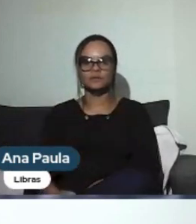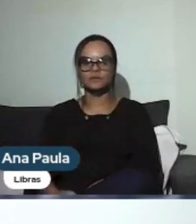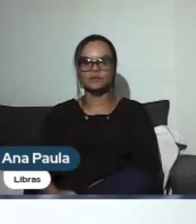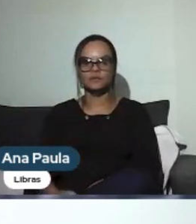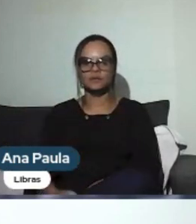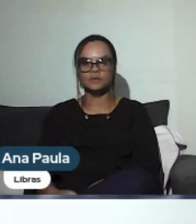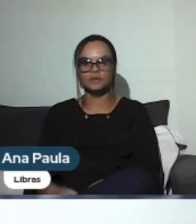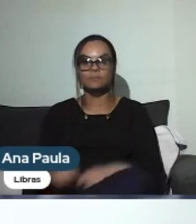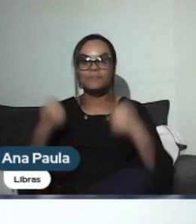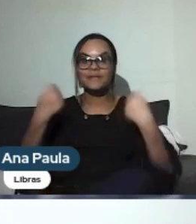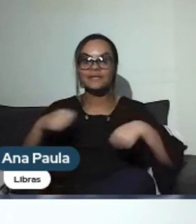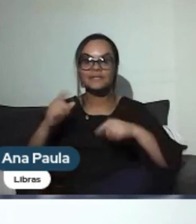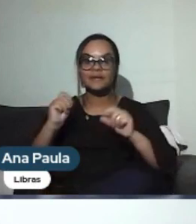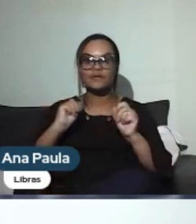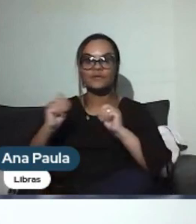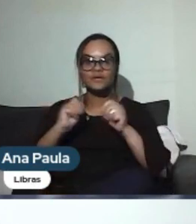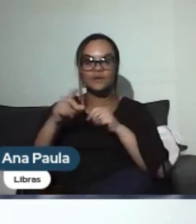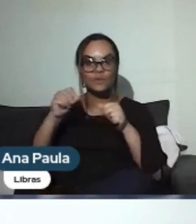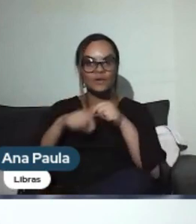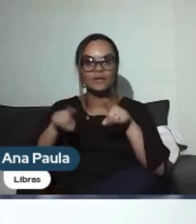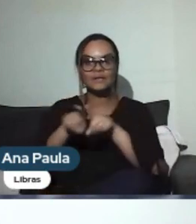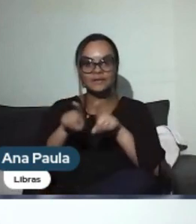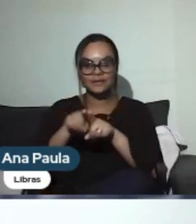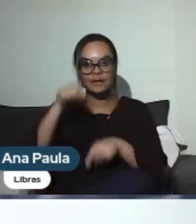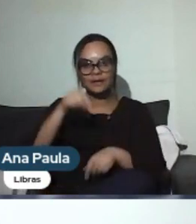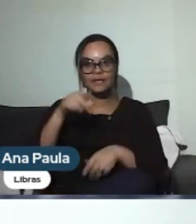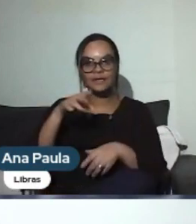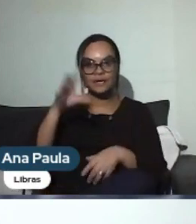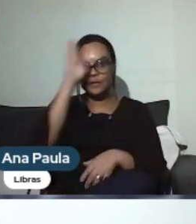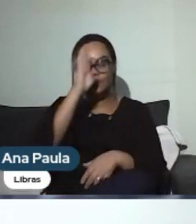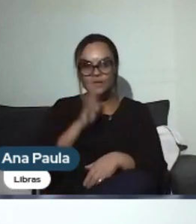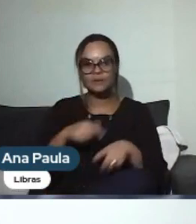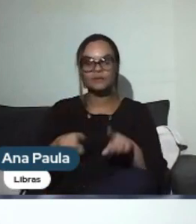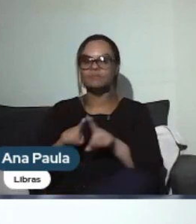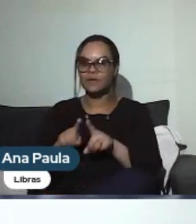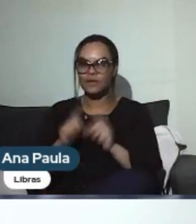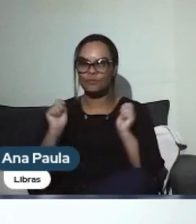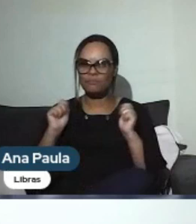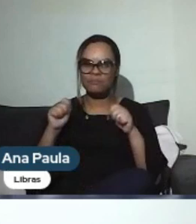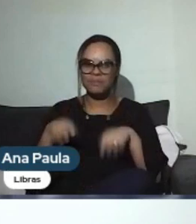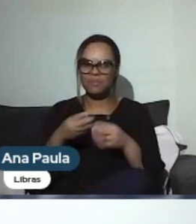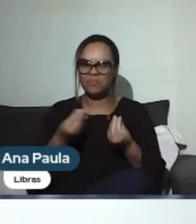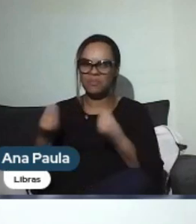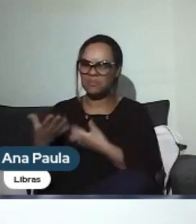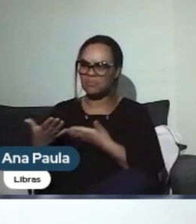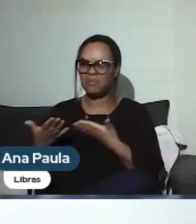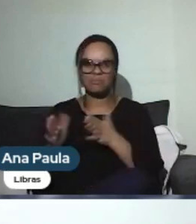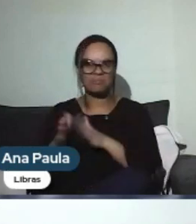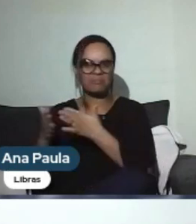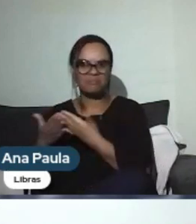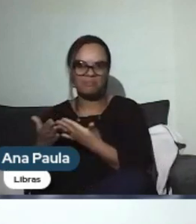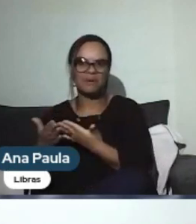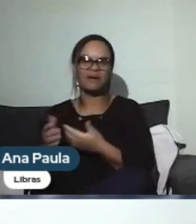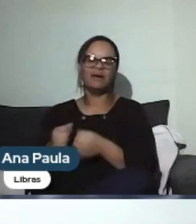seria necessário fazer também um trabalho aqui no Brasil, né? Porque tem muitas necessidades, muitas carências que a gente precisa